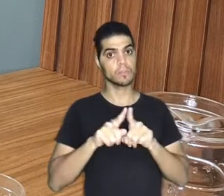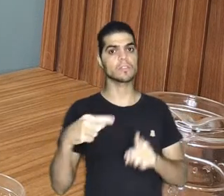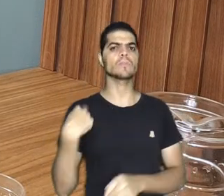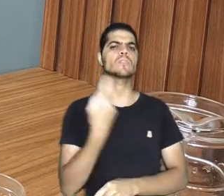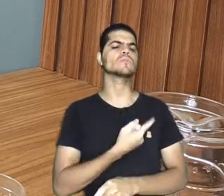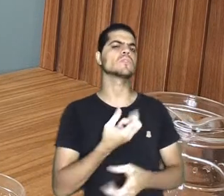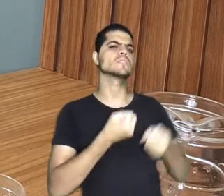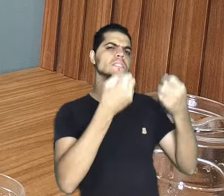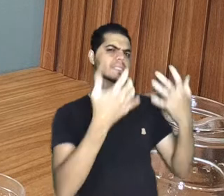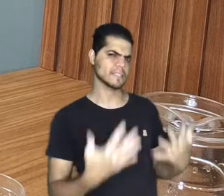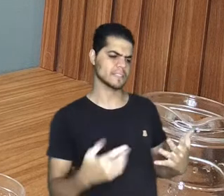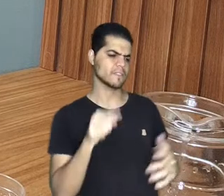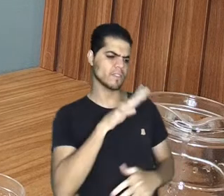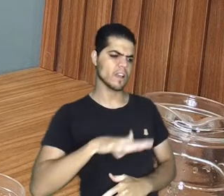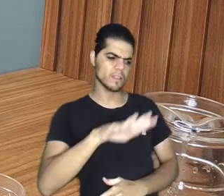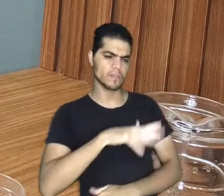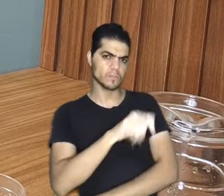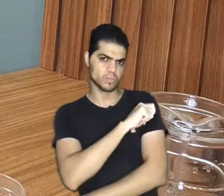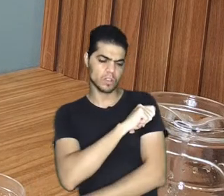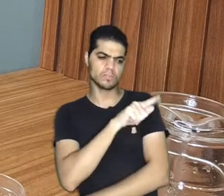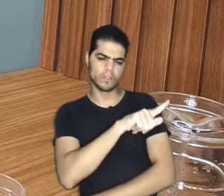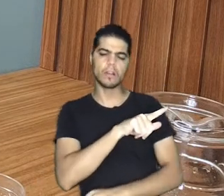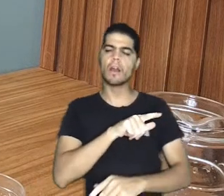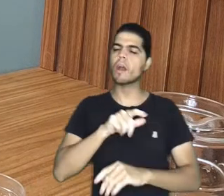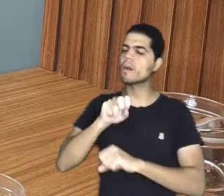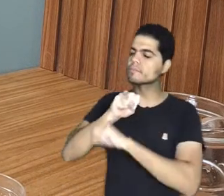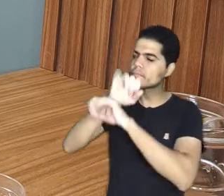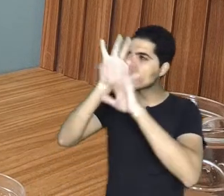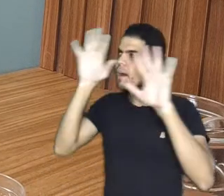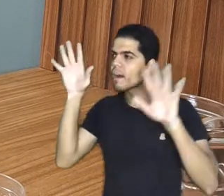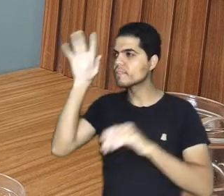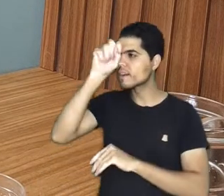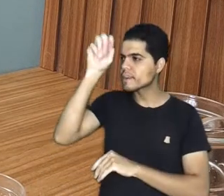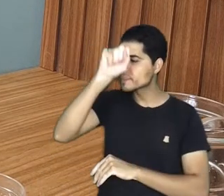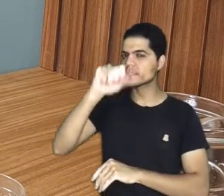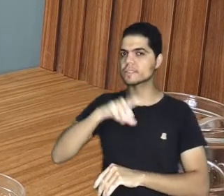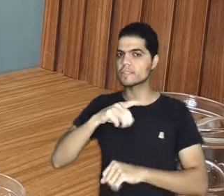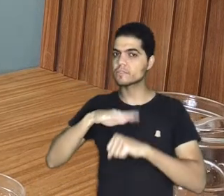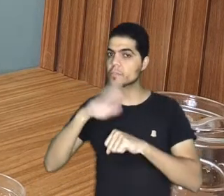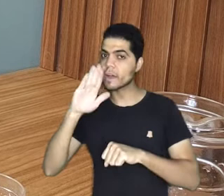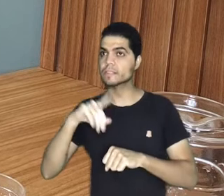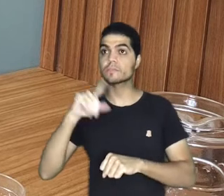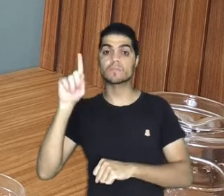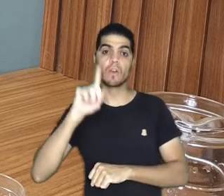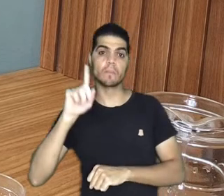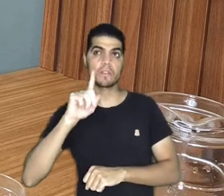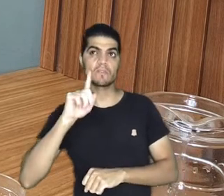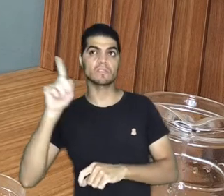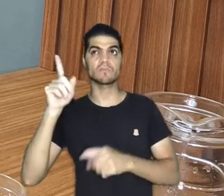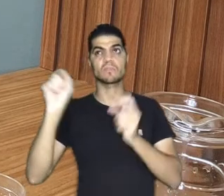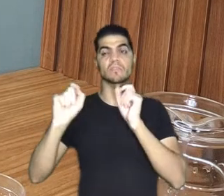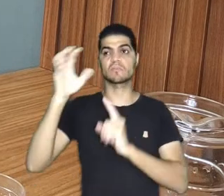trabalha com os meninos, isso já fica cada vez mais claro para eles. Porque o modelo americano corta o pacto